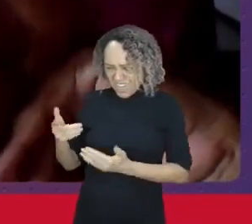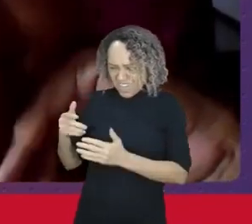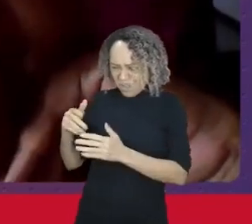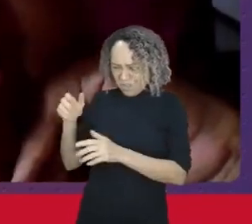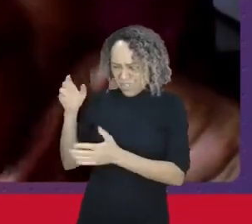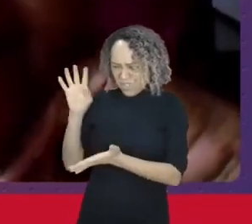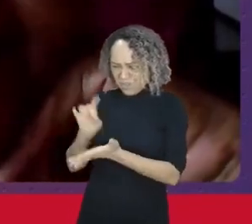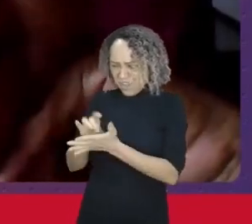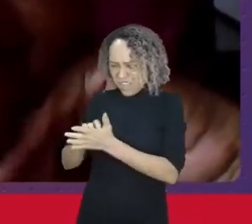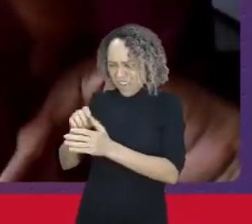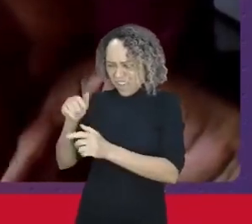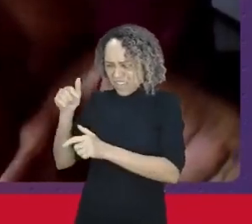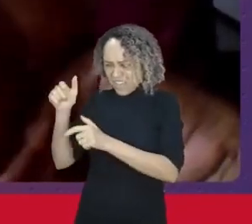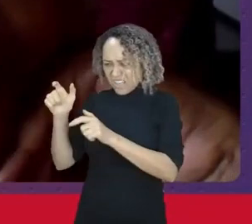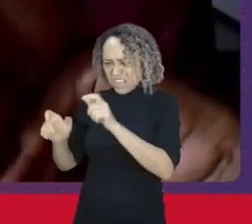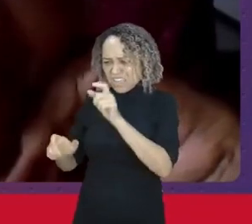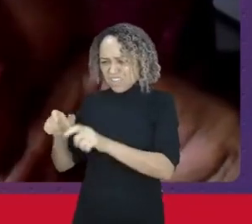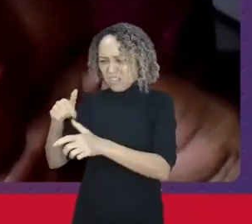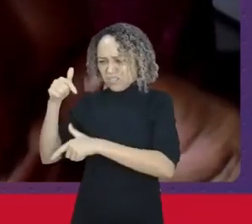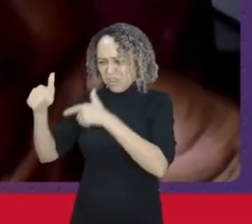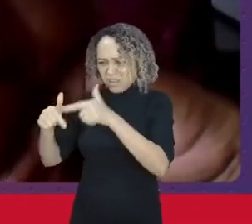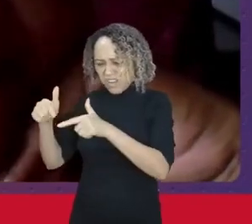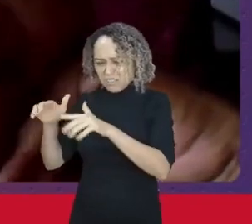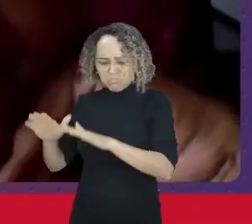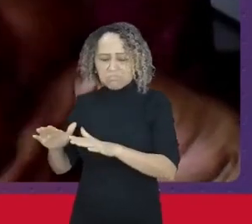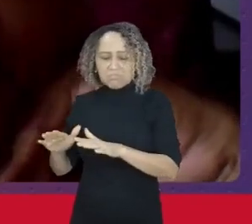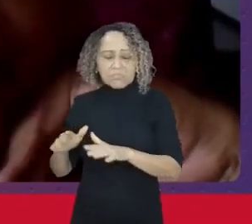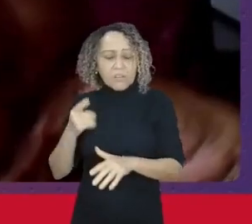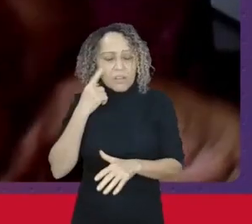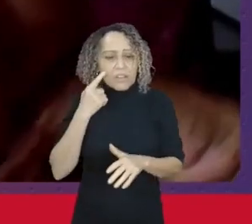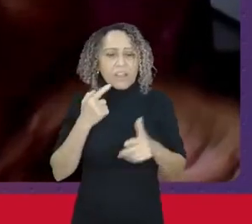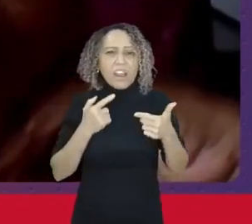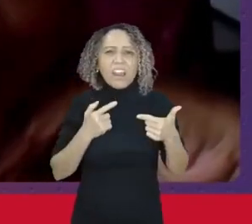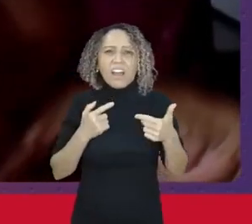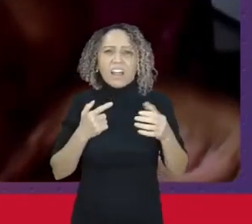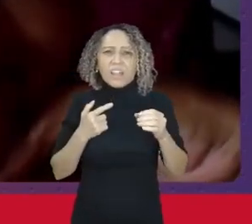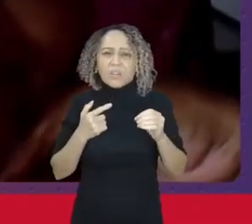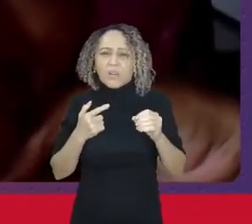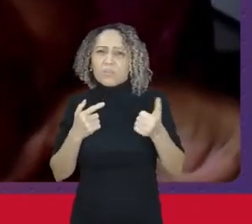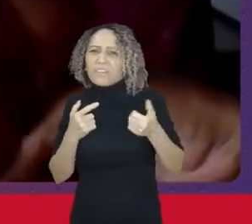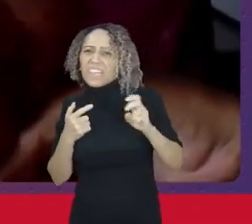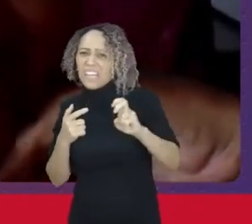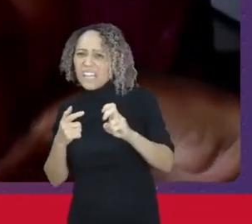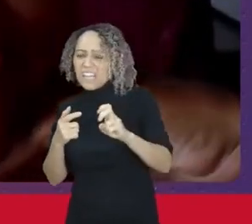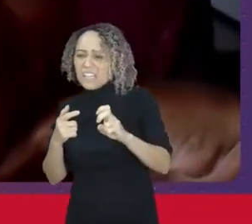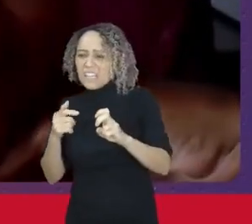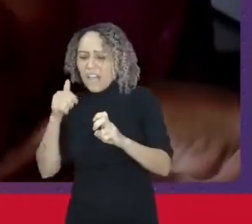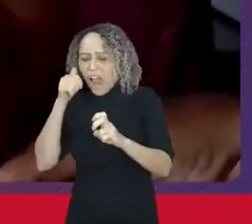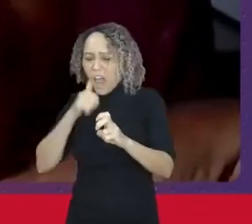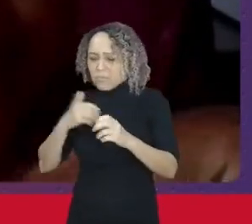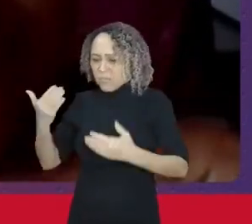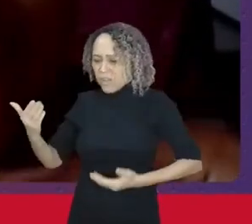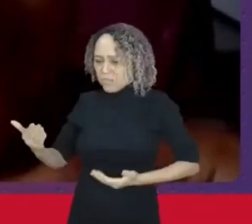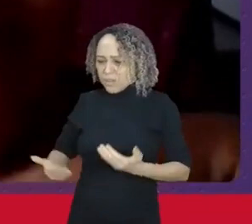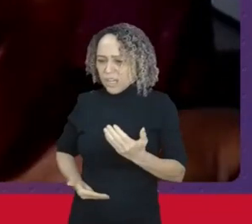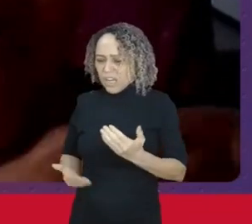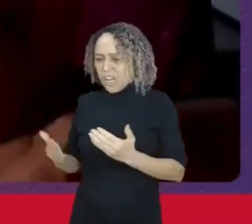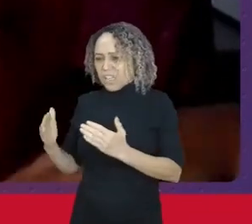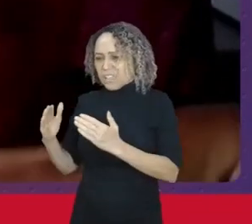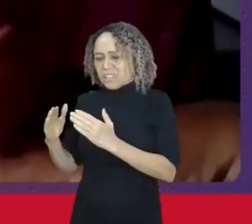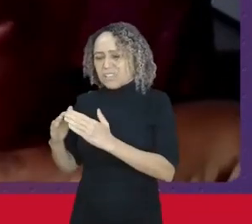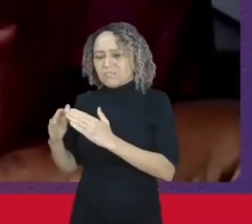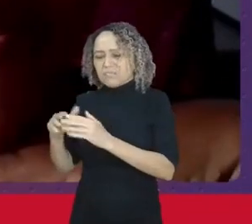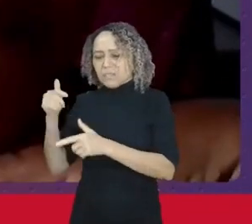as empregadas domésticas pelo seu processo de luta neste processo